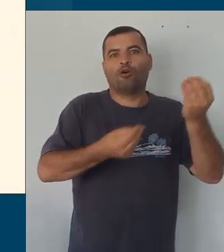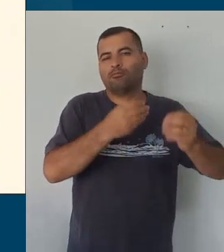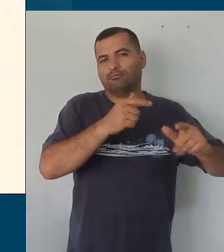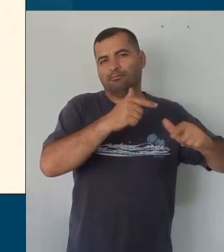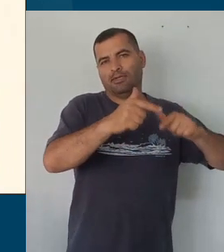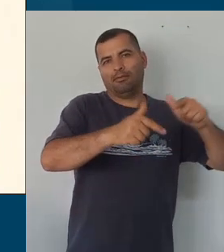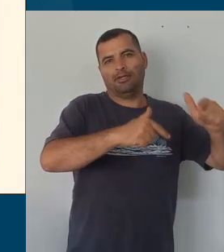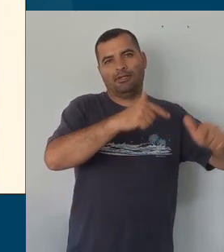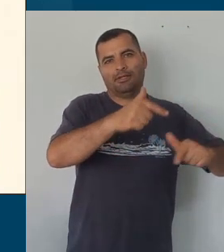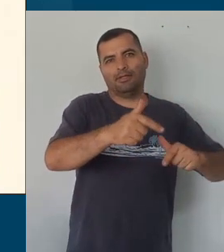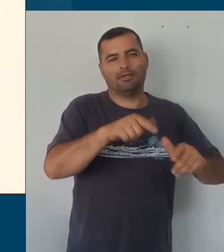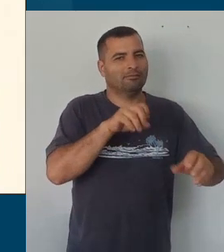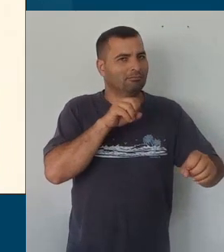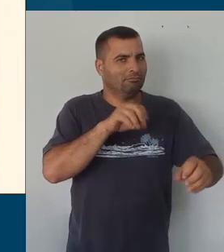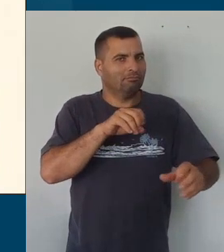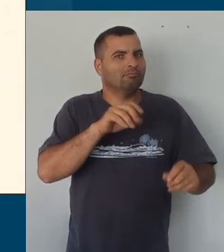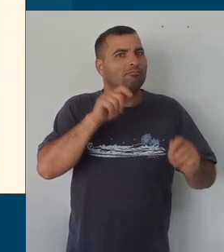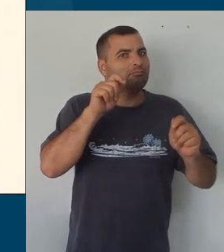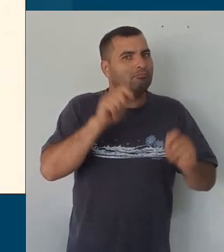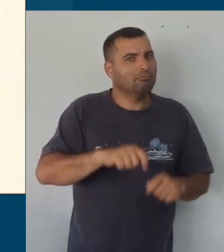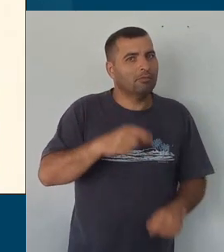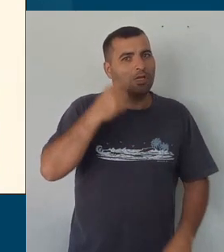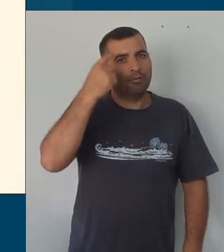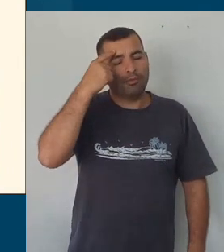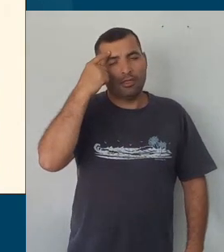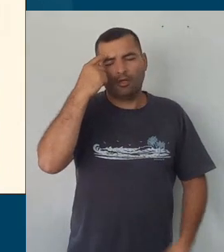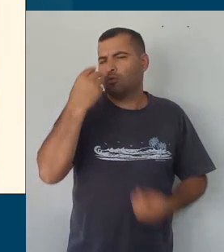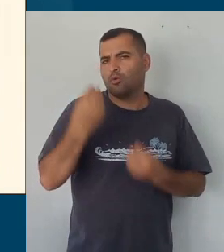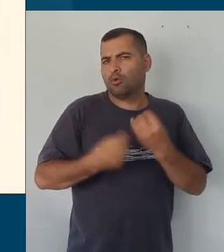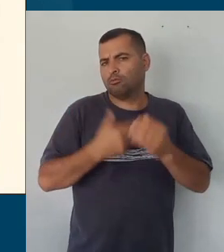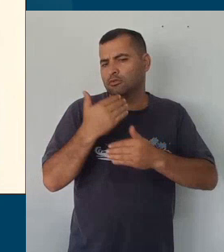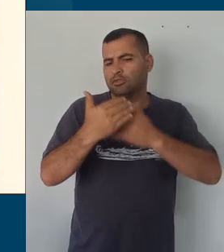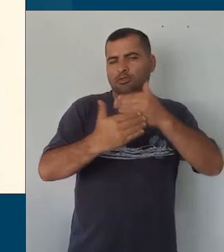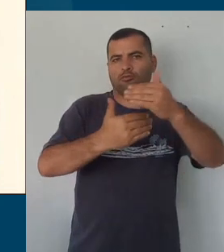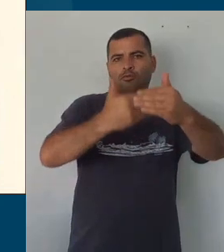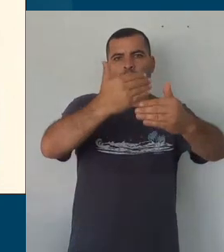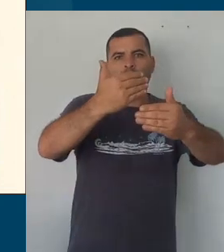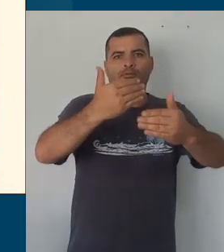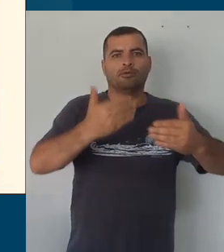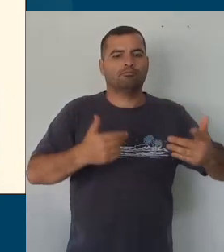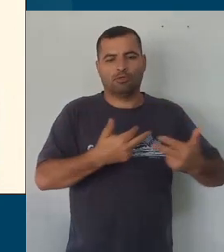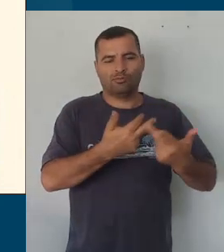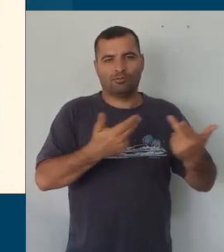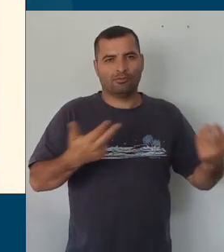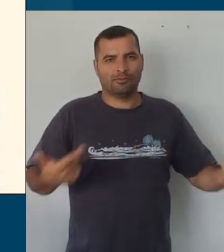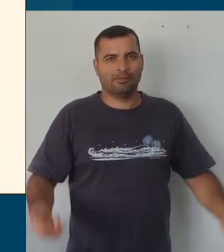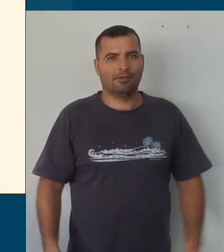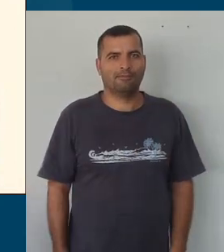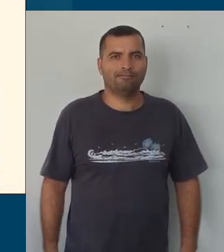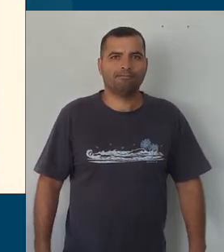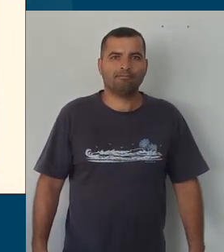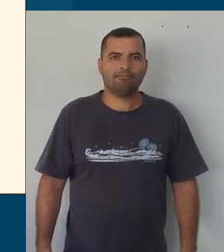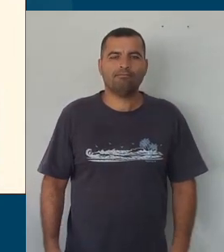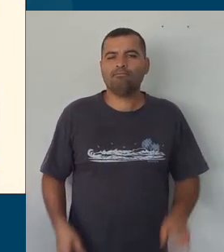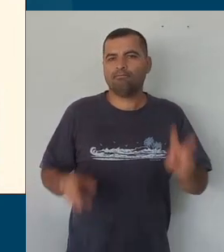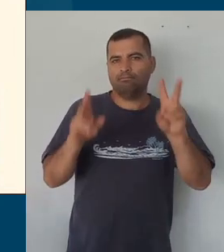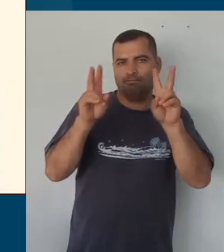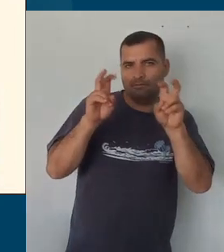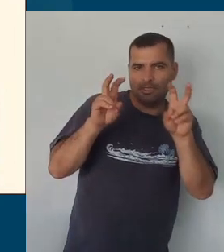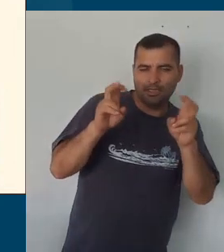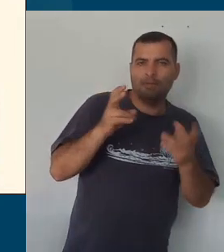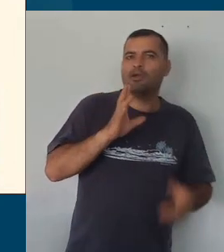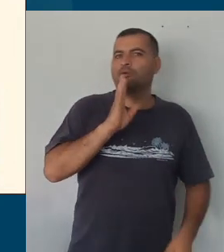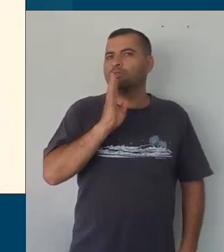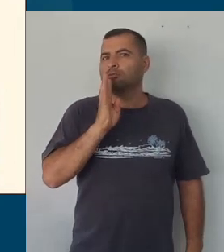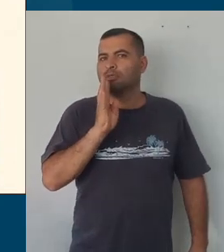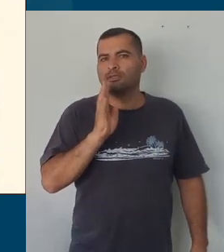possa, de fato, pensar como é que eu desenvolvo esse conjunto de coisas, unidades temáticas, objetos de conhecimento e